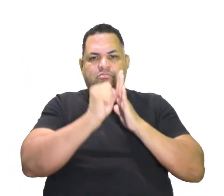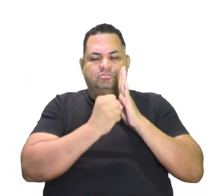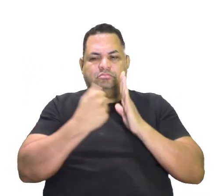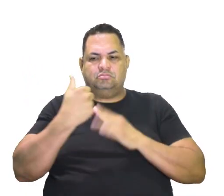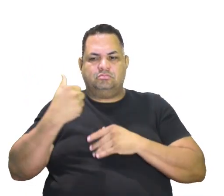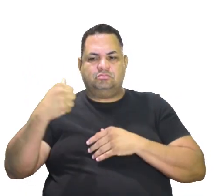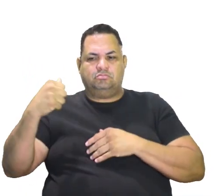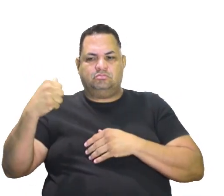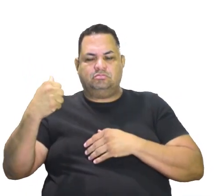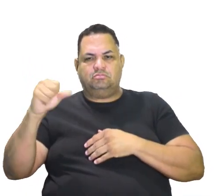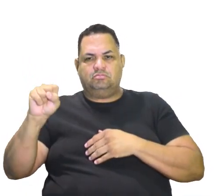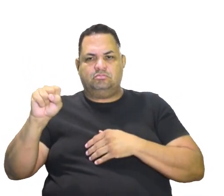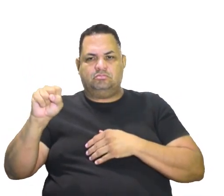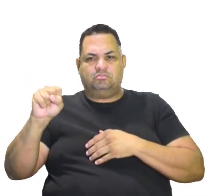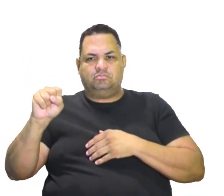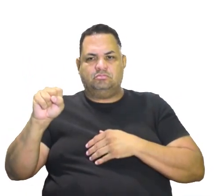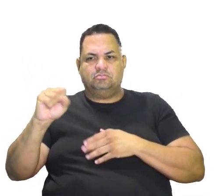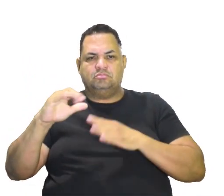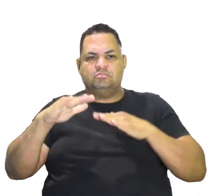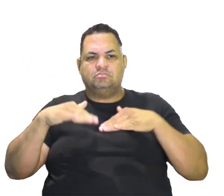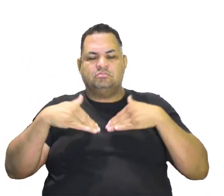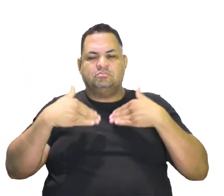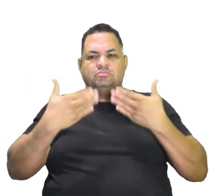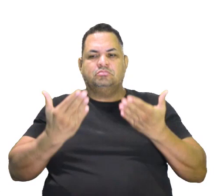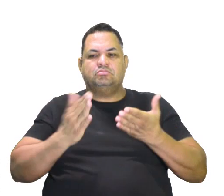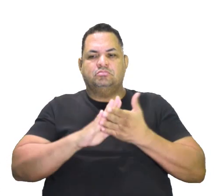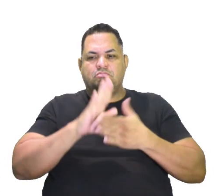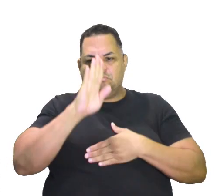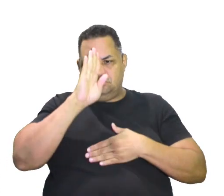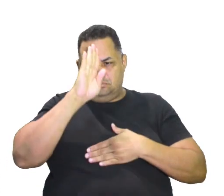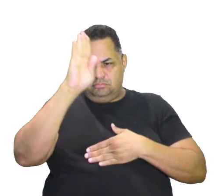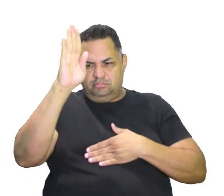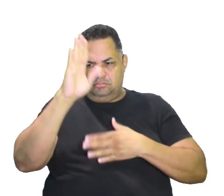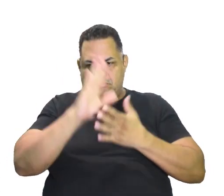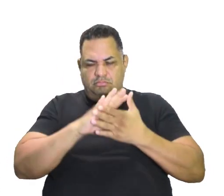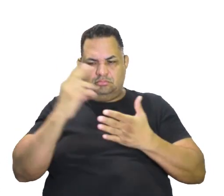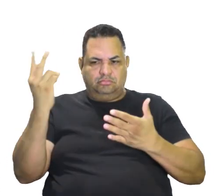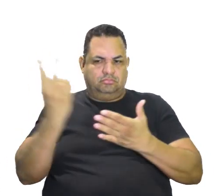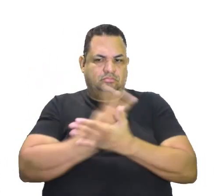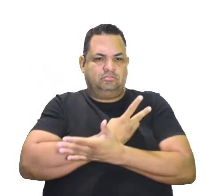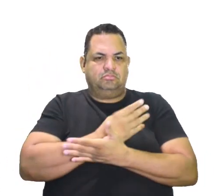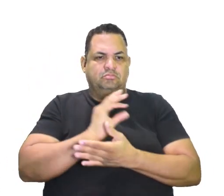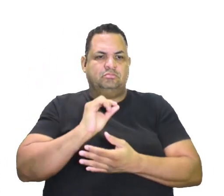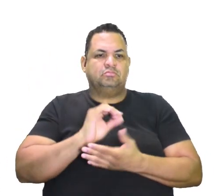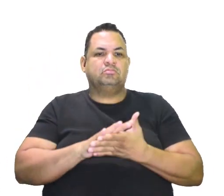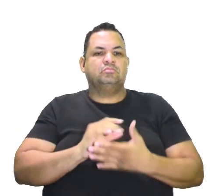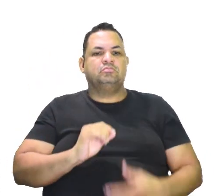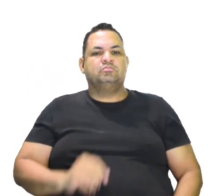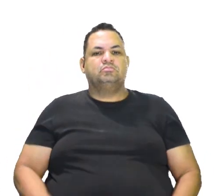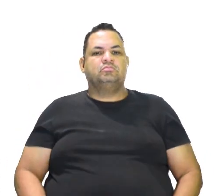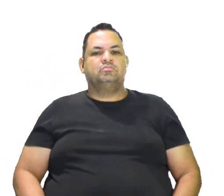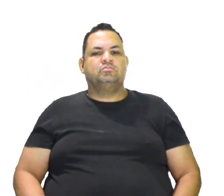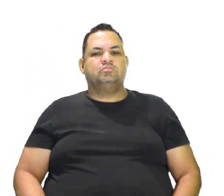do século XVIII. Quais foram os principais acontecimentos, então?